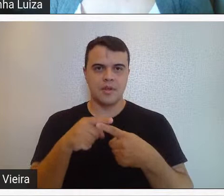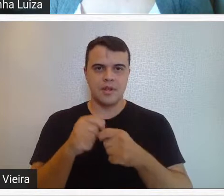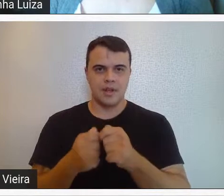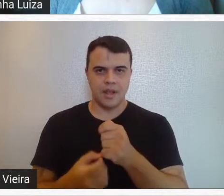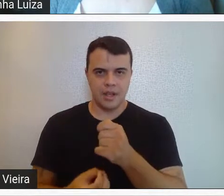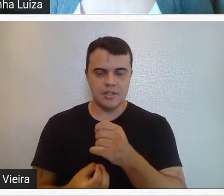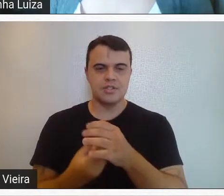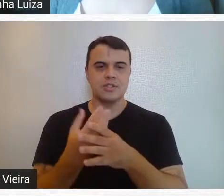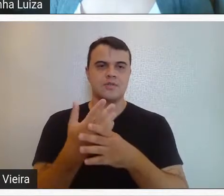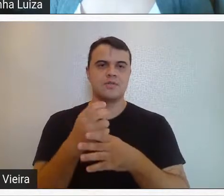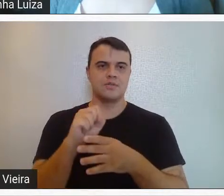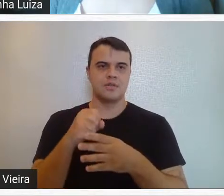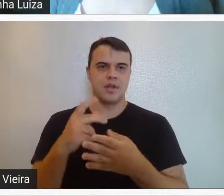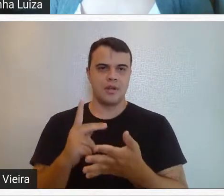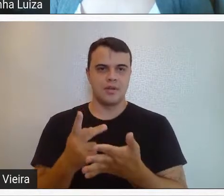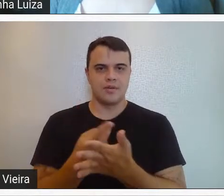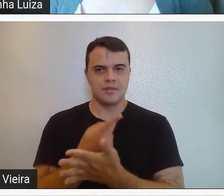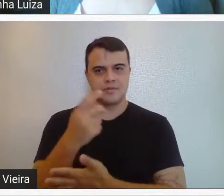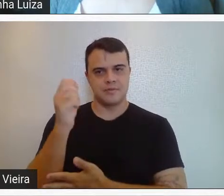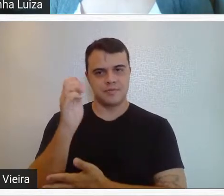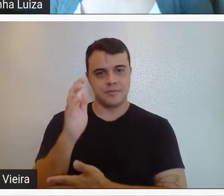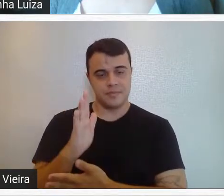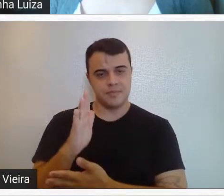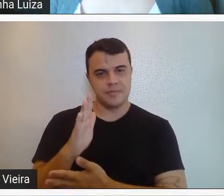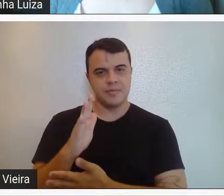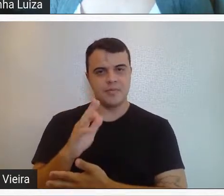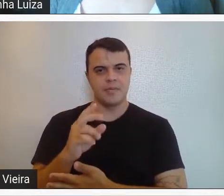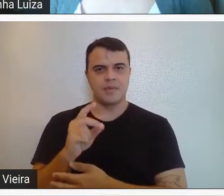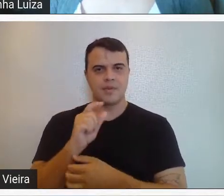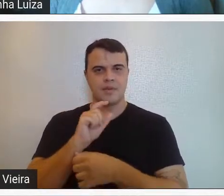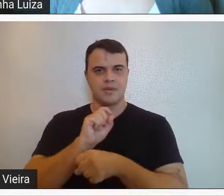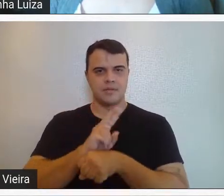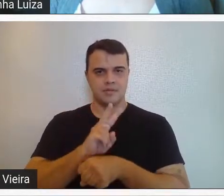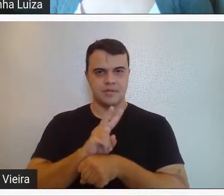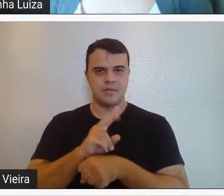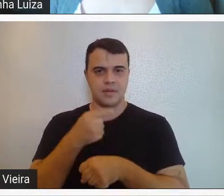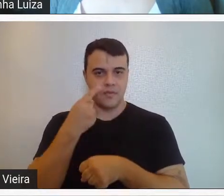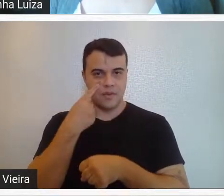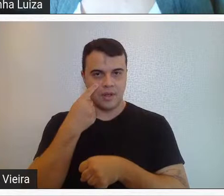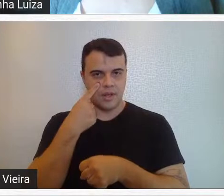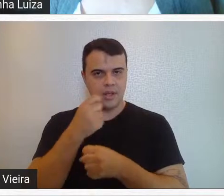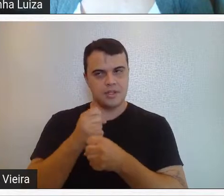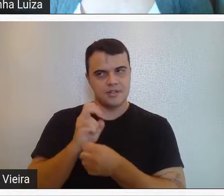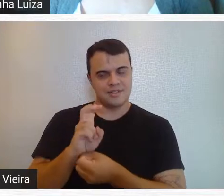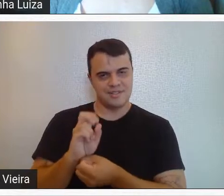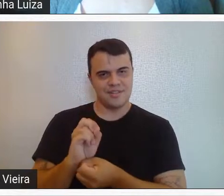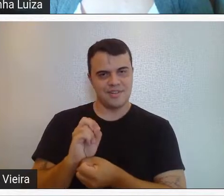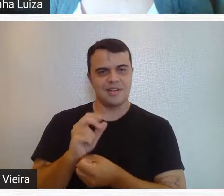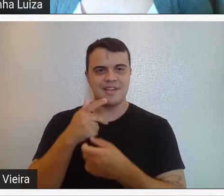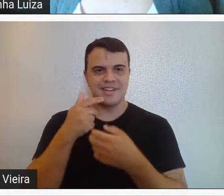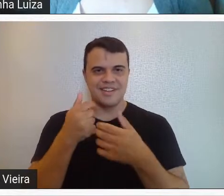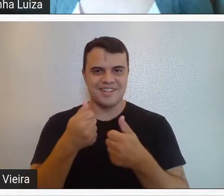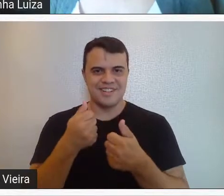que acontecia no Brasil, na vanguarda. Vamos ficar nos anos 50, o é melhor?